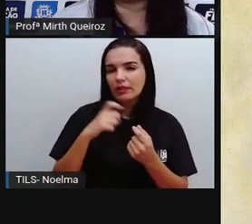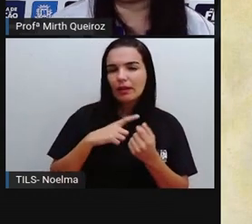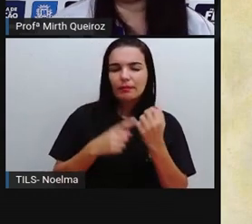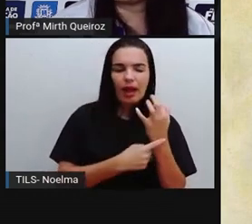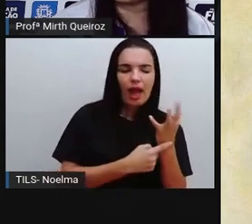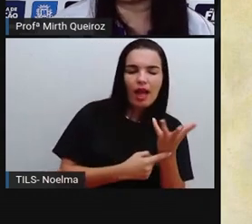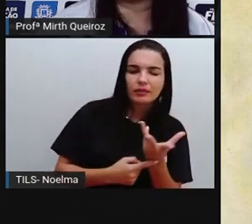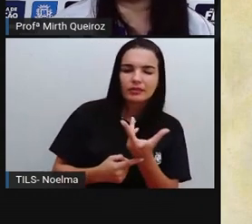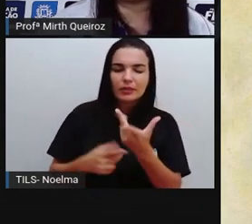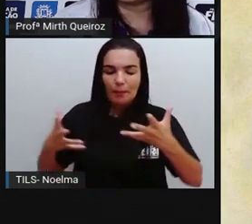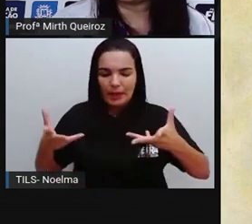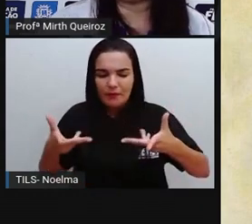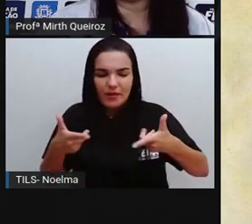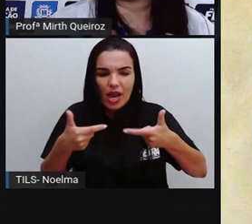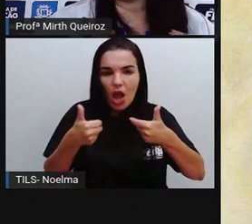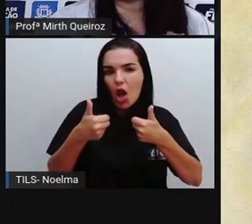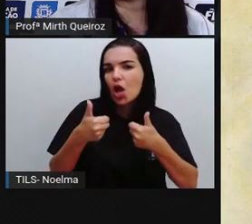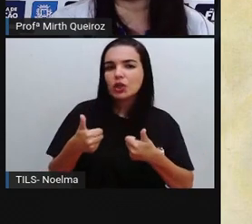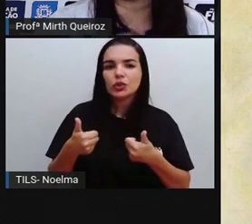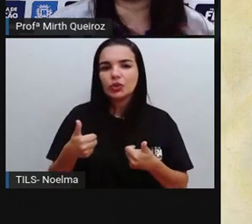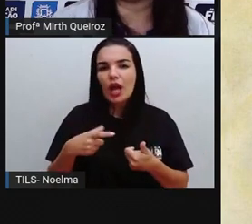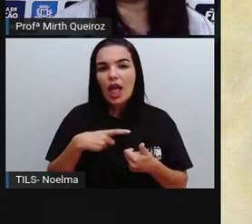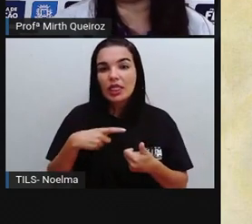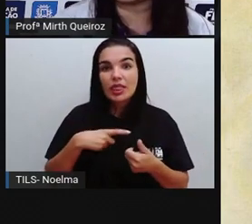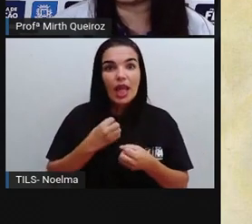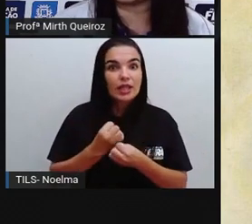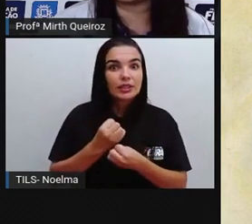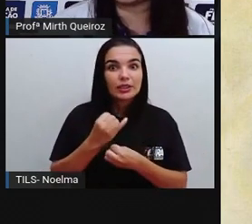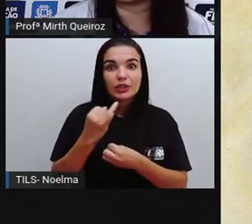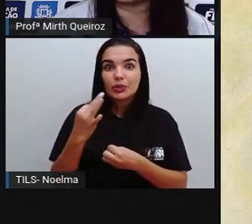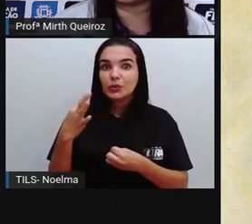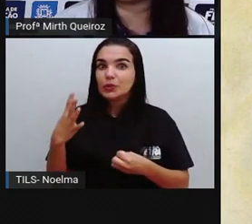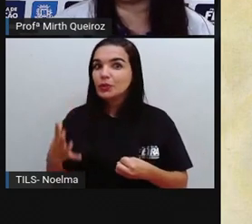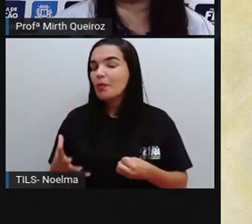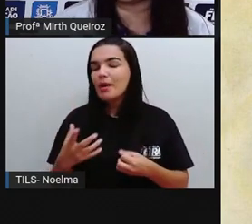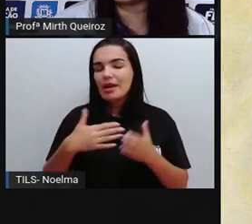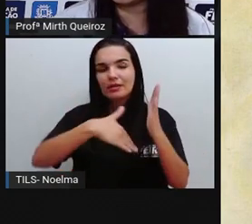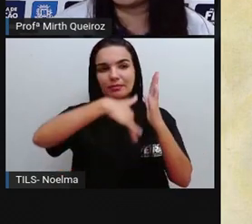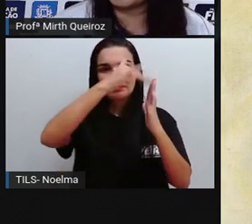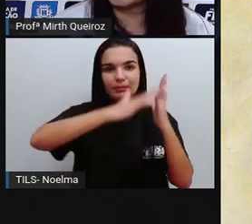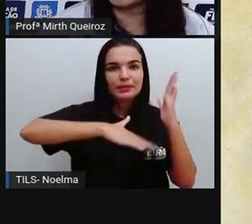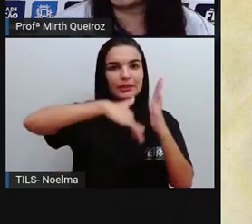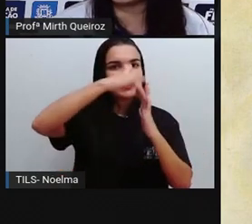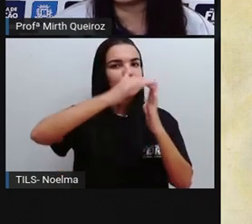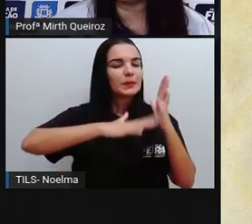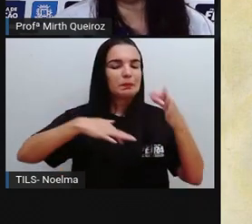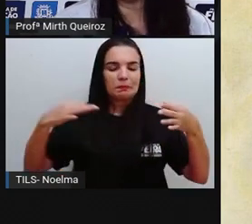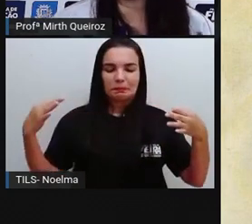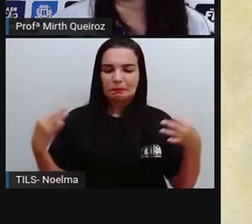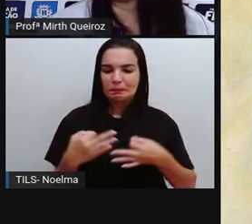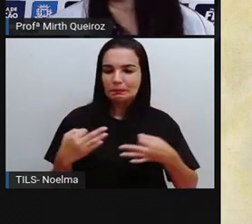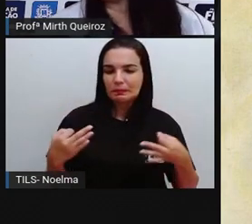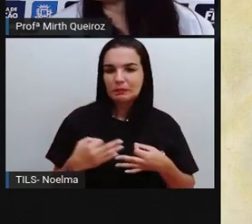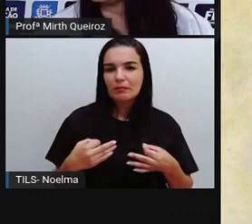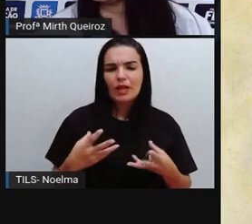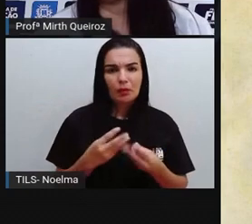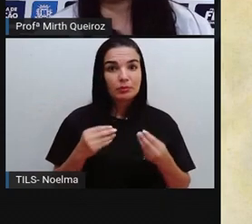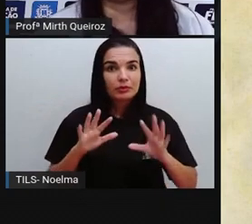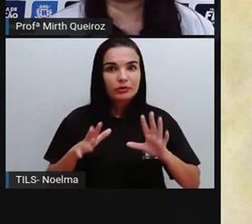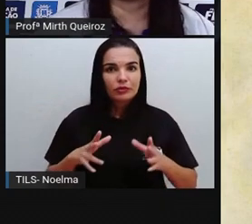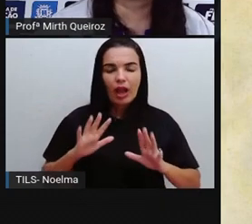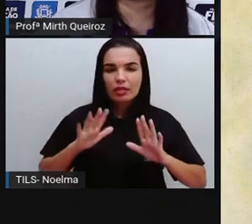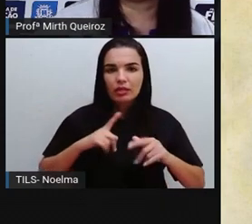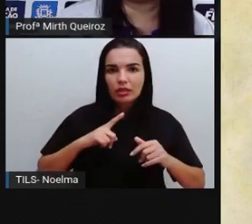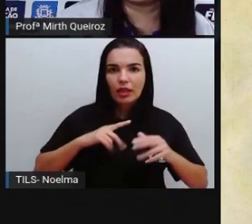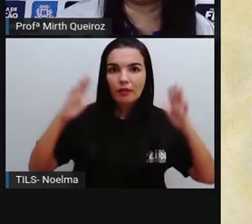maravilhosos. Nós temos inúmeros artistas brasileiros, pintores brasileiros, muitos já reconhecidos,